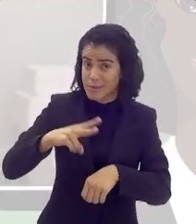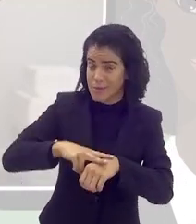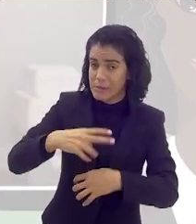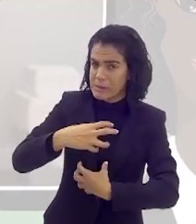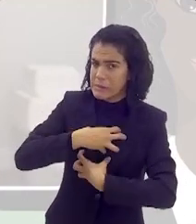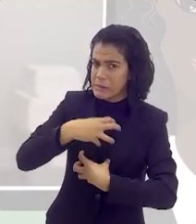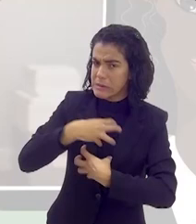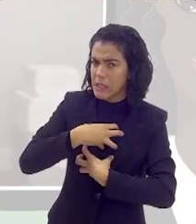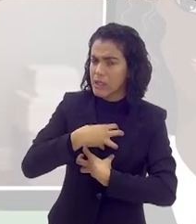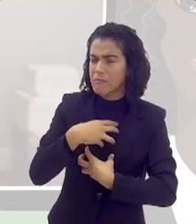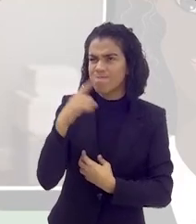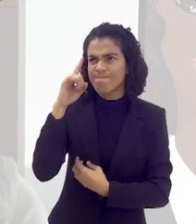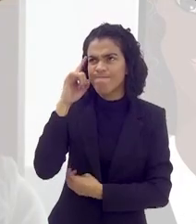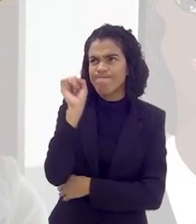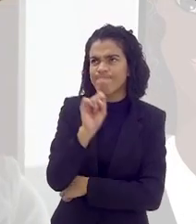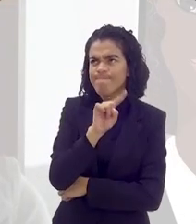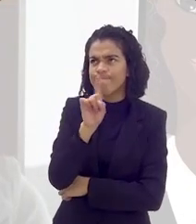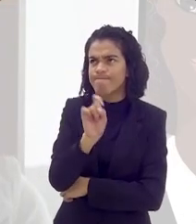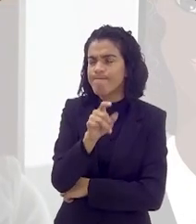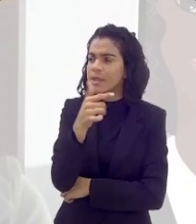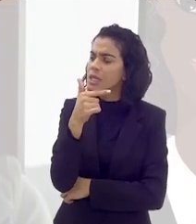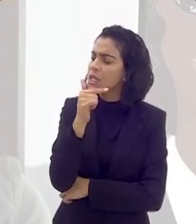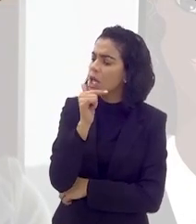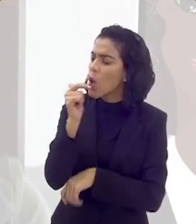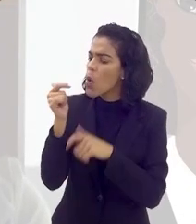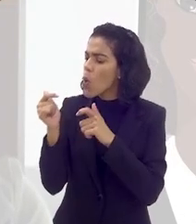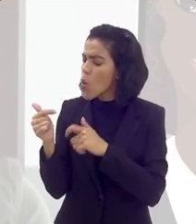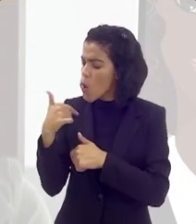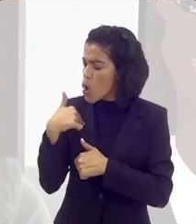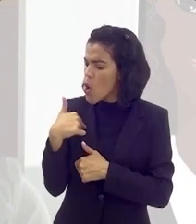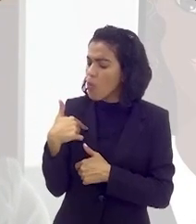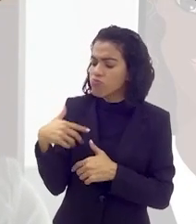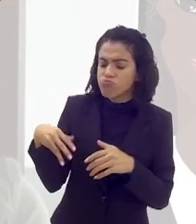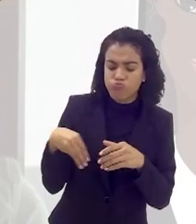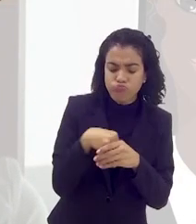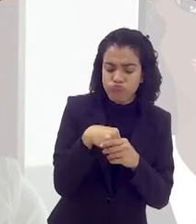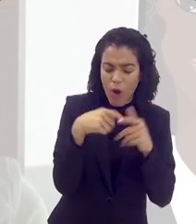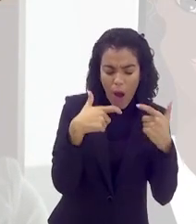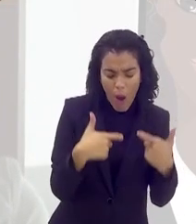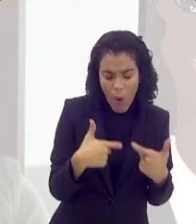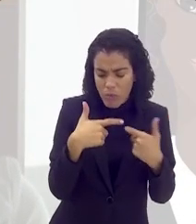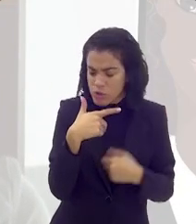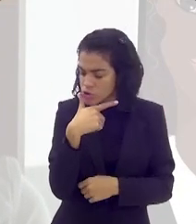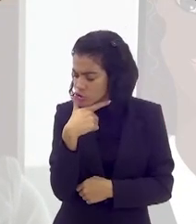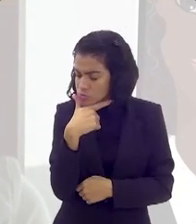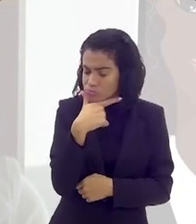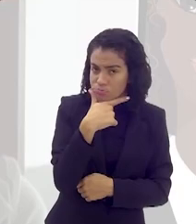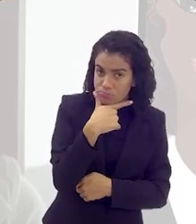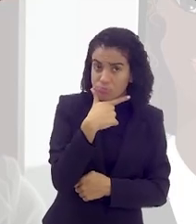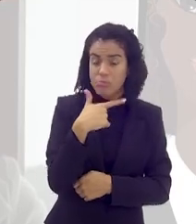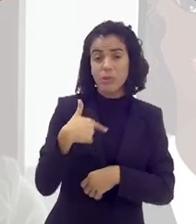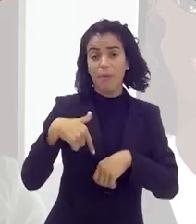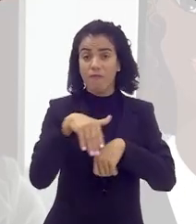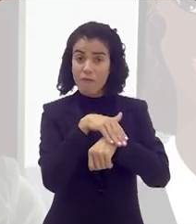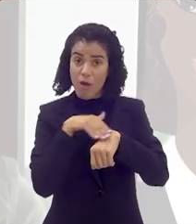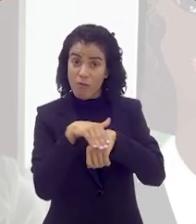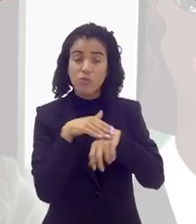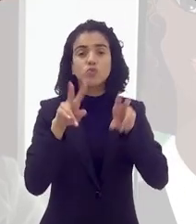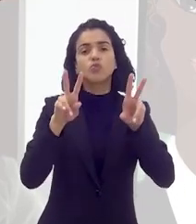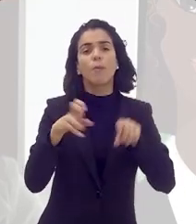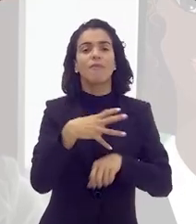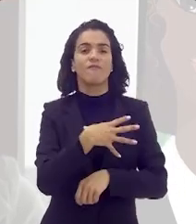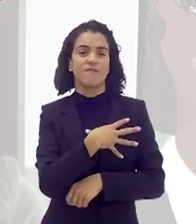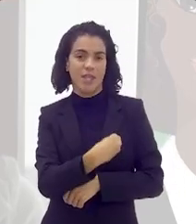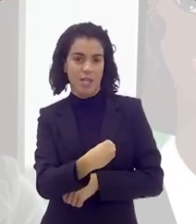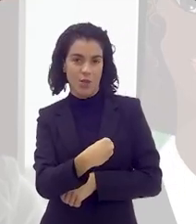vezes, se sente se questionando qual local, qual lugar que a madrasta ocupa. E vamos falar, por exemplo,